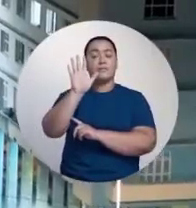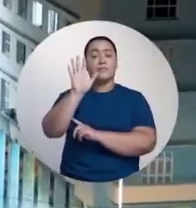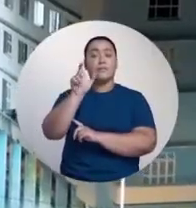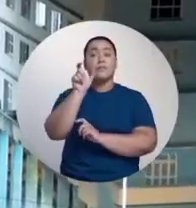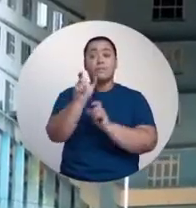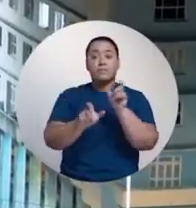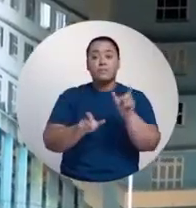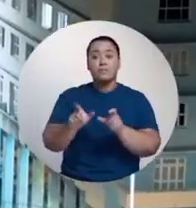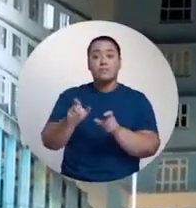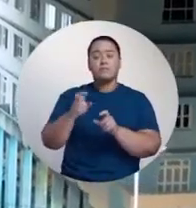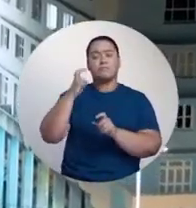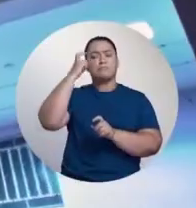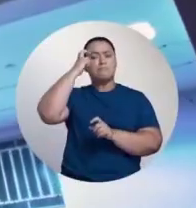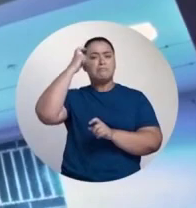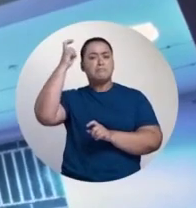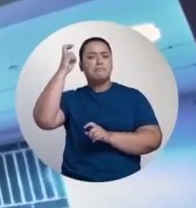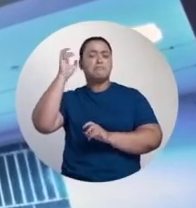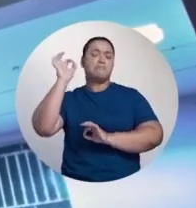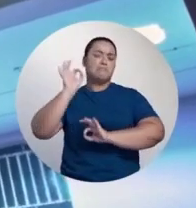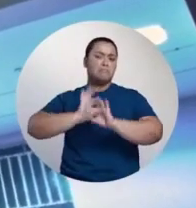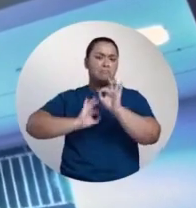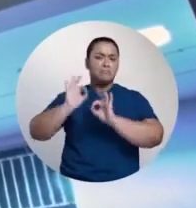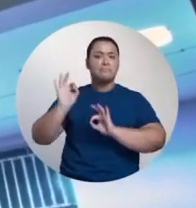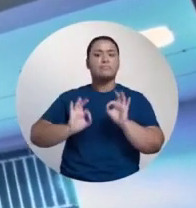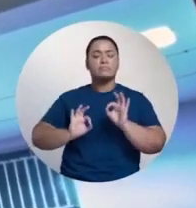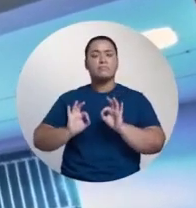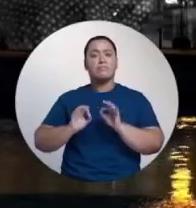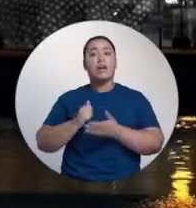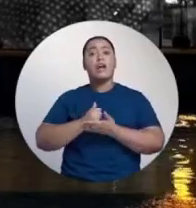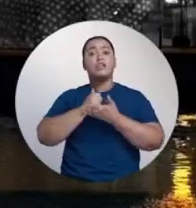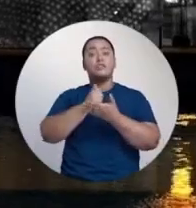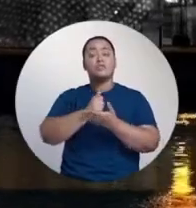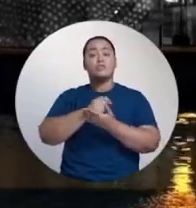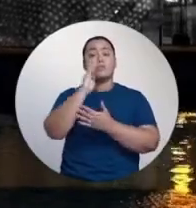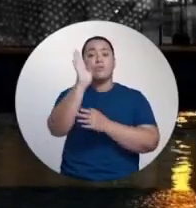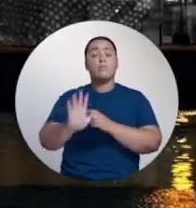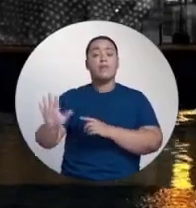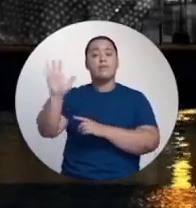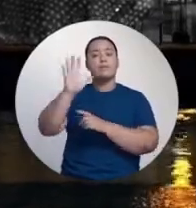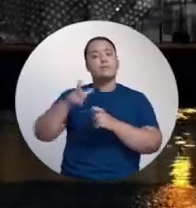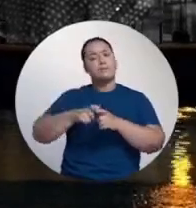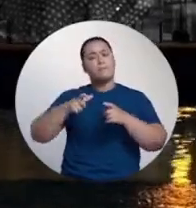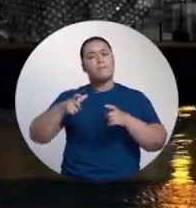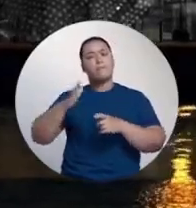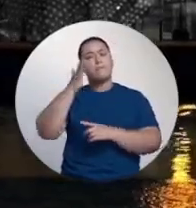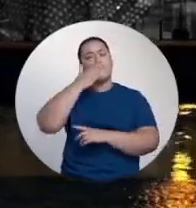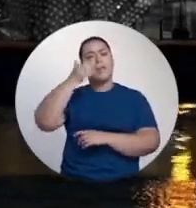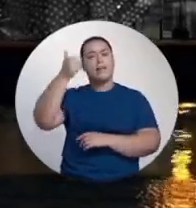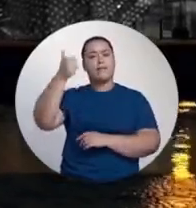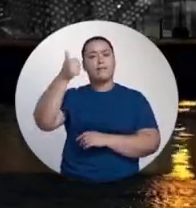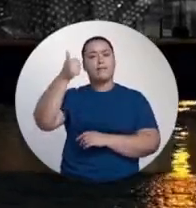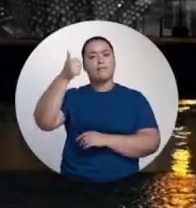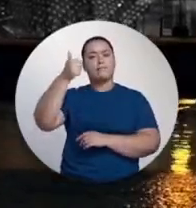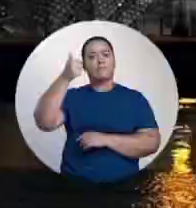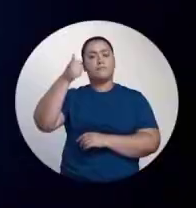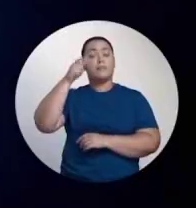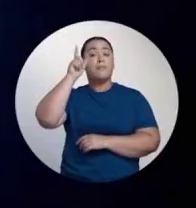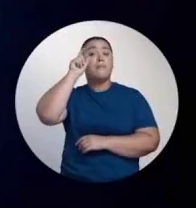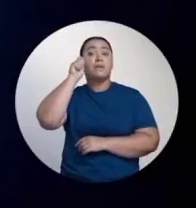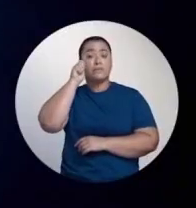Pessoas que com muito talento E grandes realizações Ajudaram o Brasil A ser maior A ser melhor